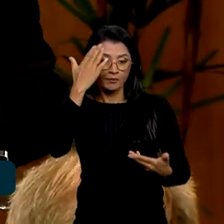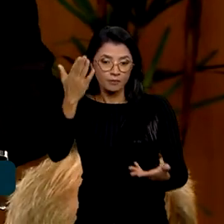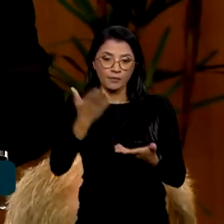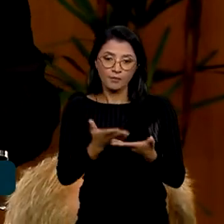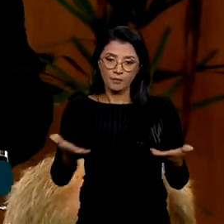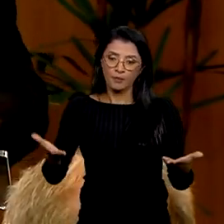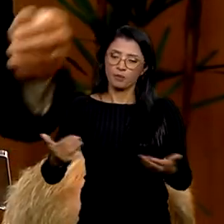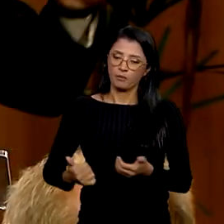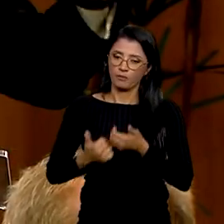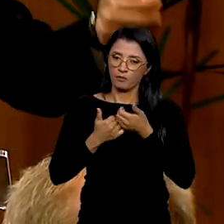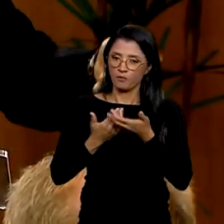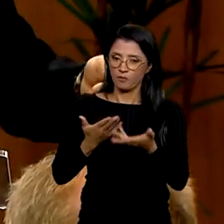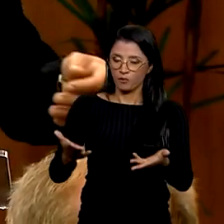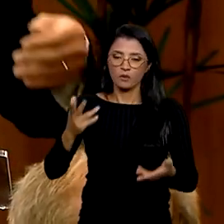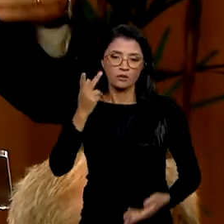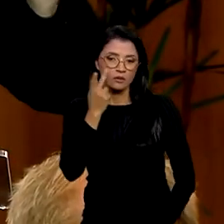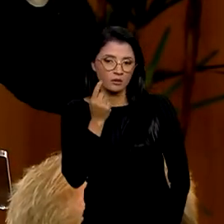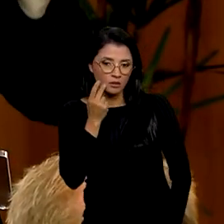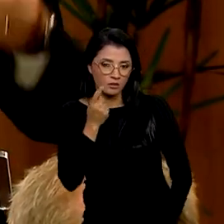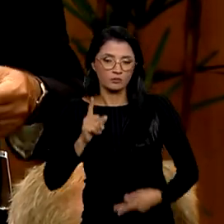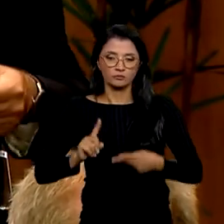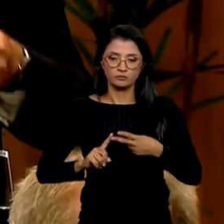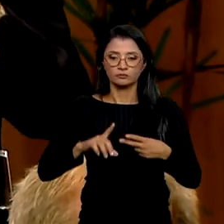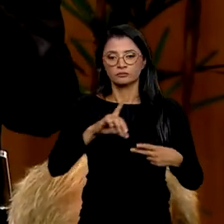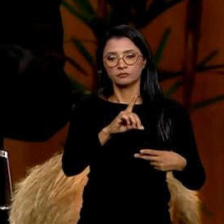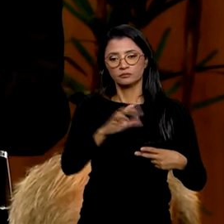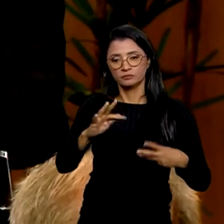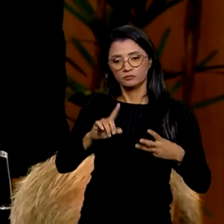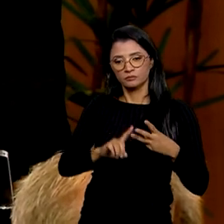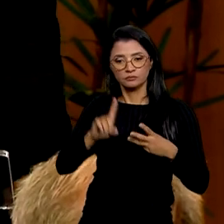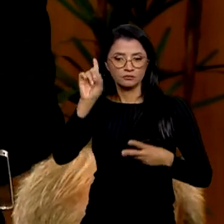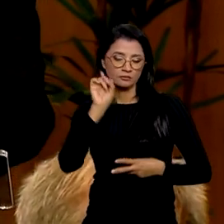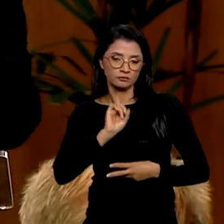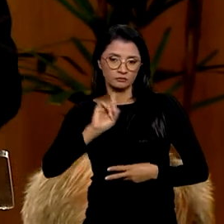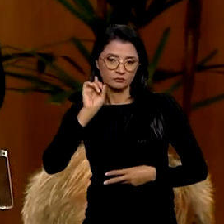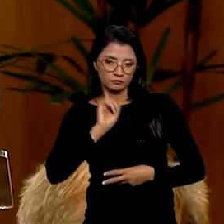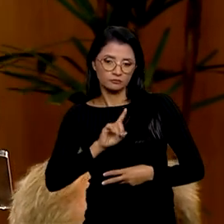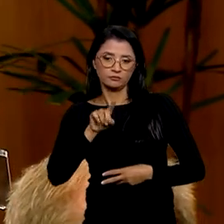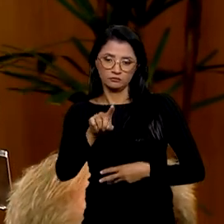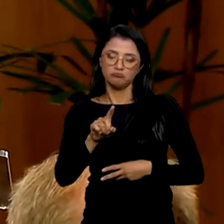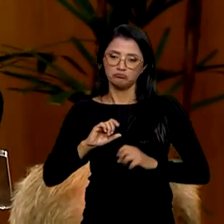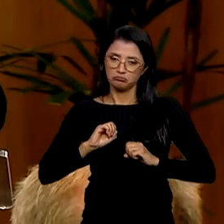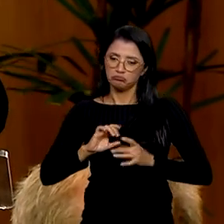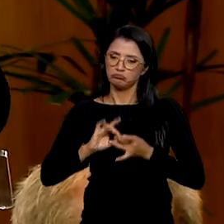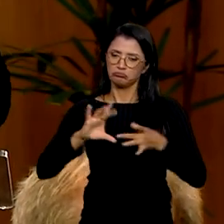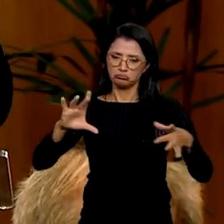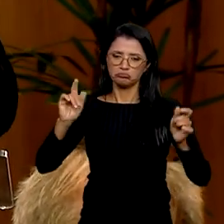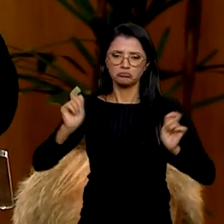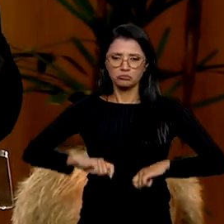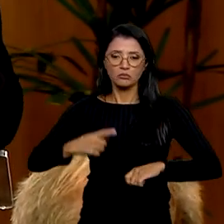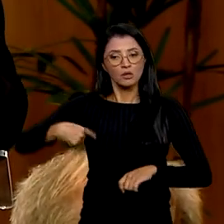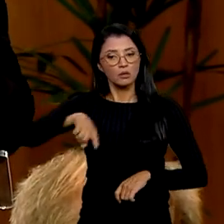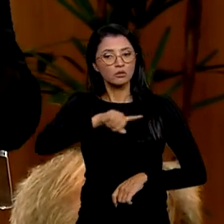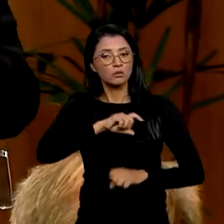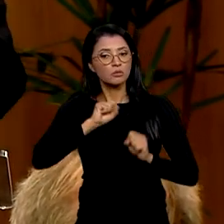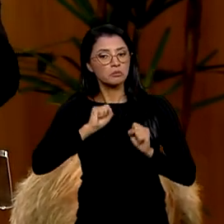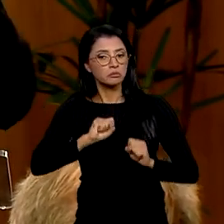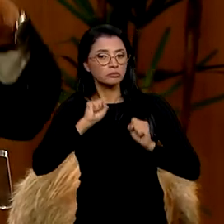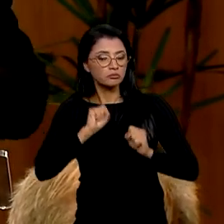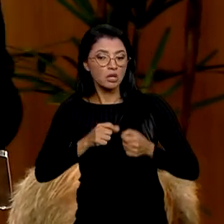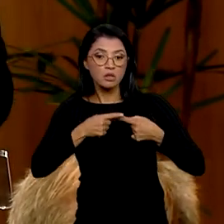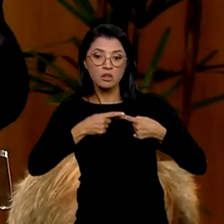a colaboração aqui do Ceará, do Distrito Federal e de Minas Gerais, que se dispuseram a que a gente pudesse